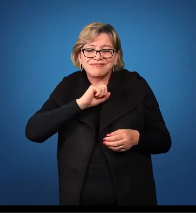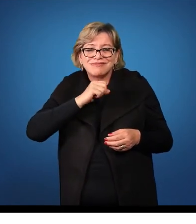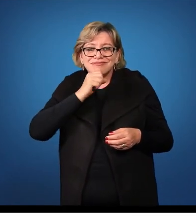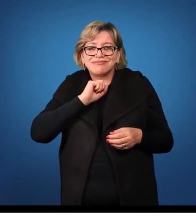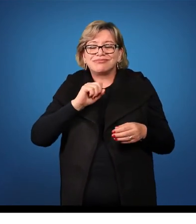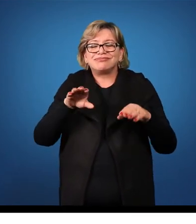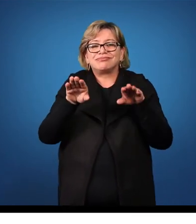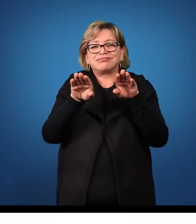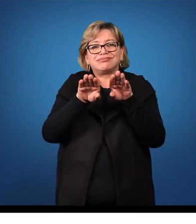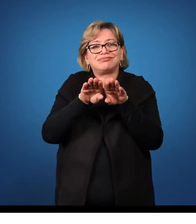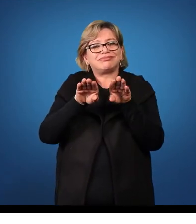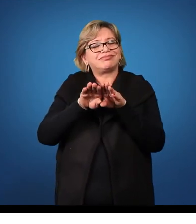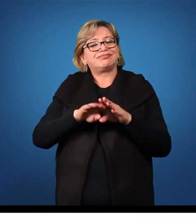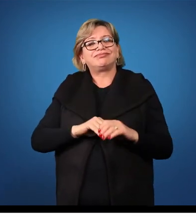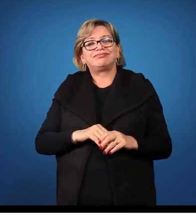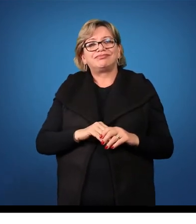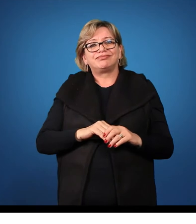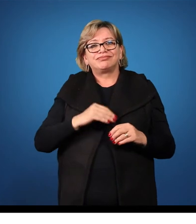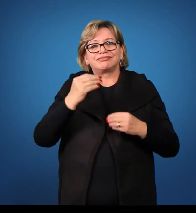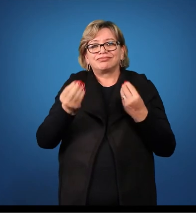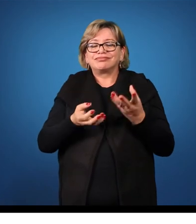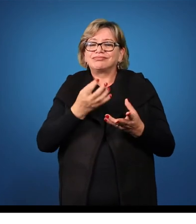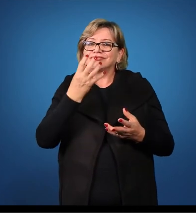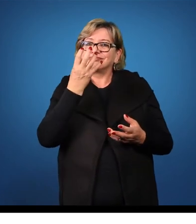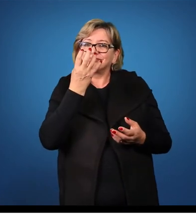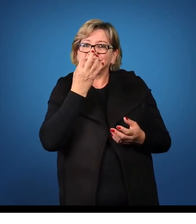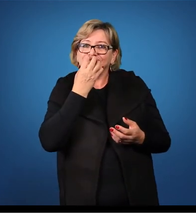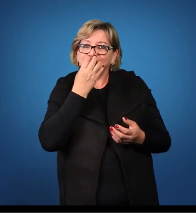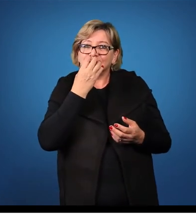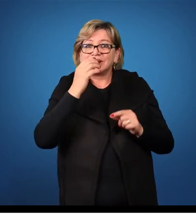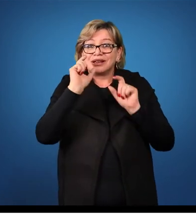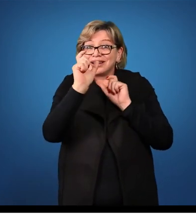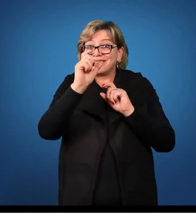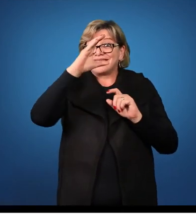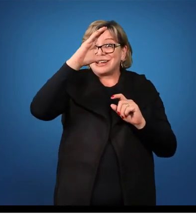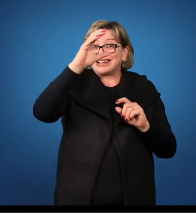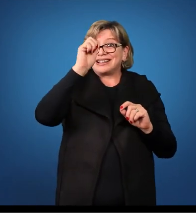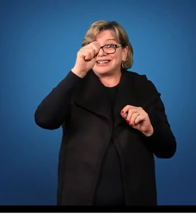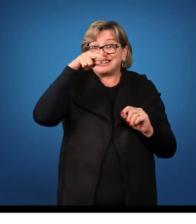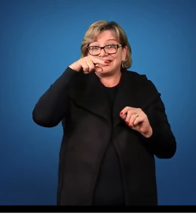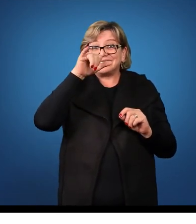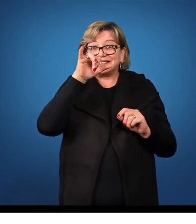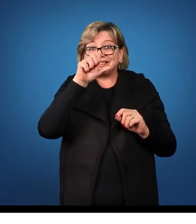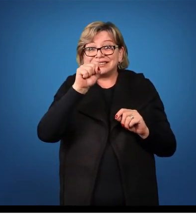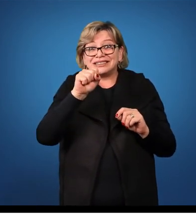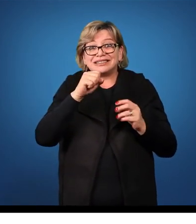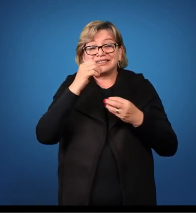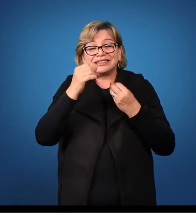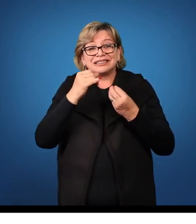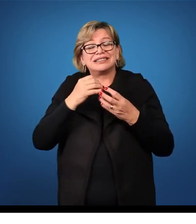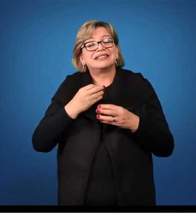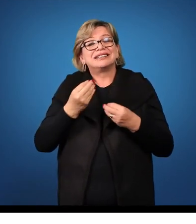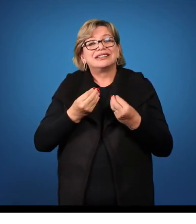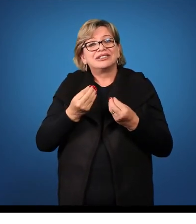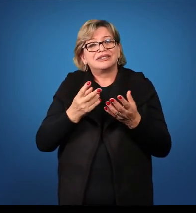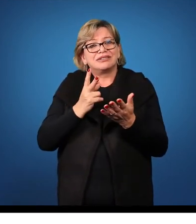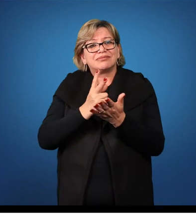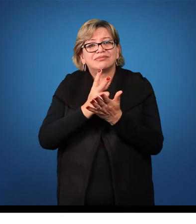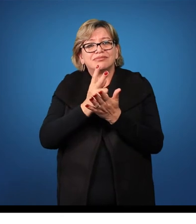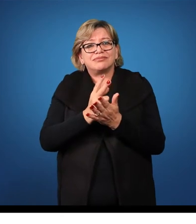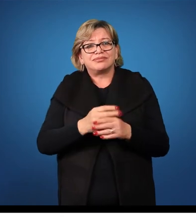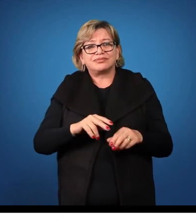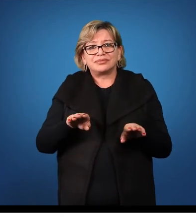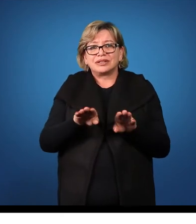e CÃO, CANES, genitivo é CANES mesmo, e